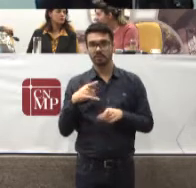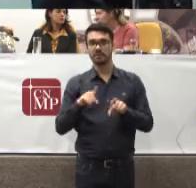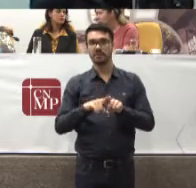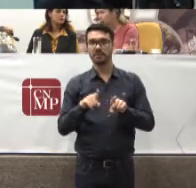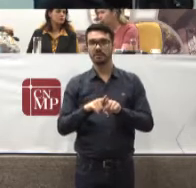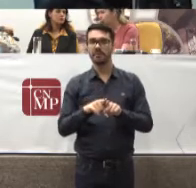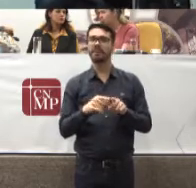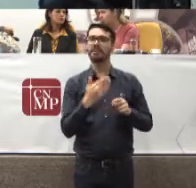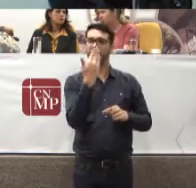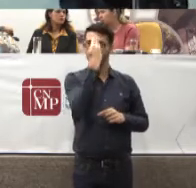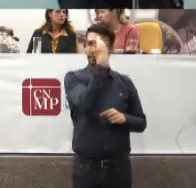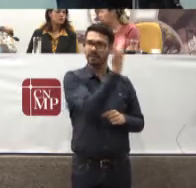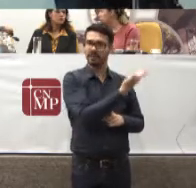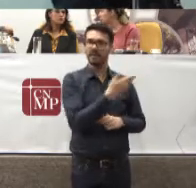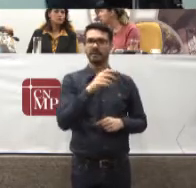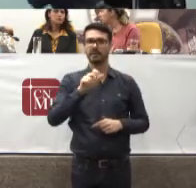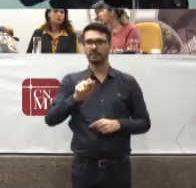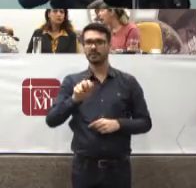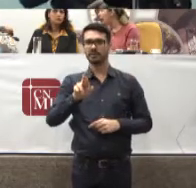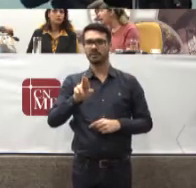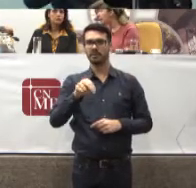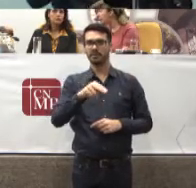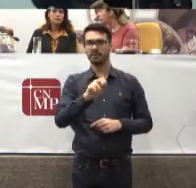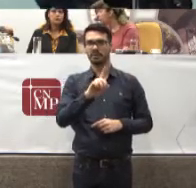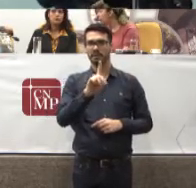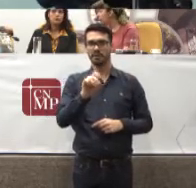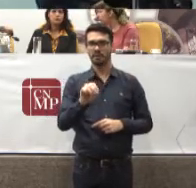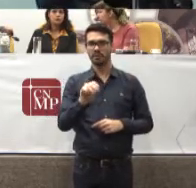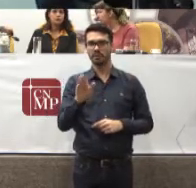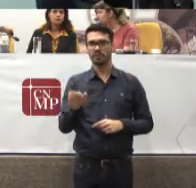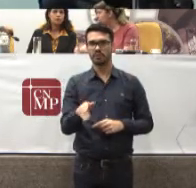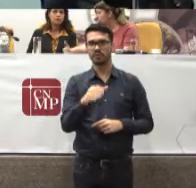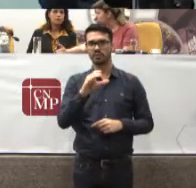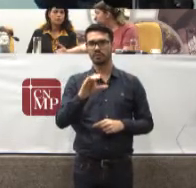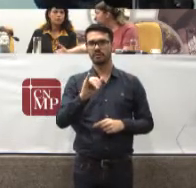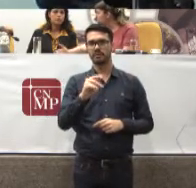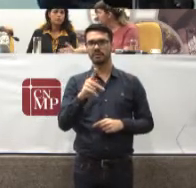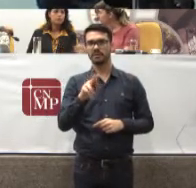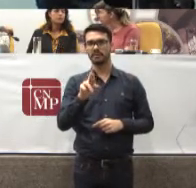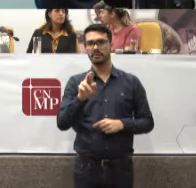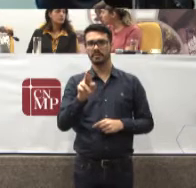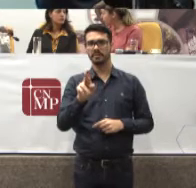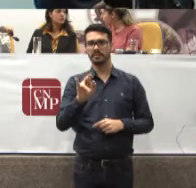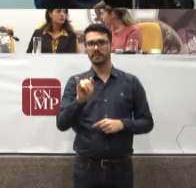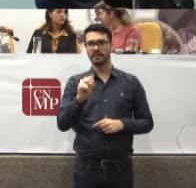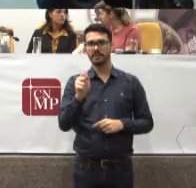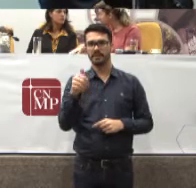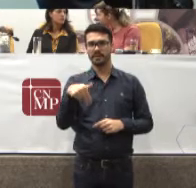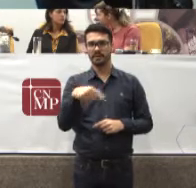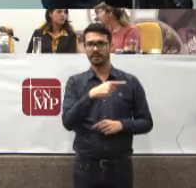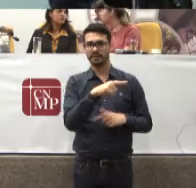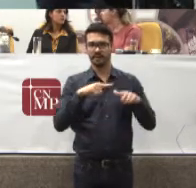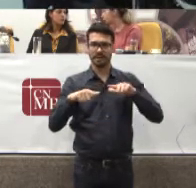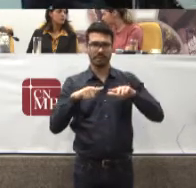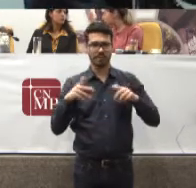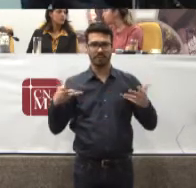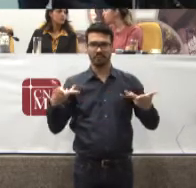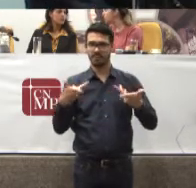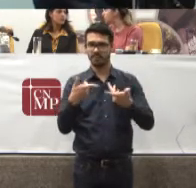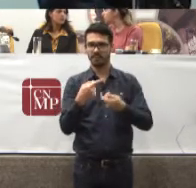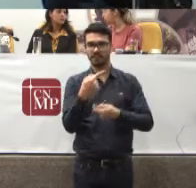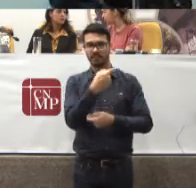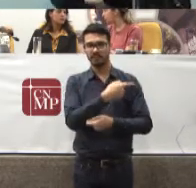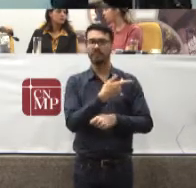amigo Conselheiro Arnaldo Rossipian Ele tem desenvolvido Um trabalho Excepcional Nesta matéria